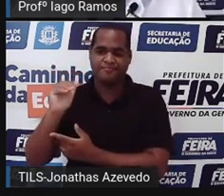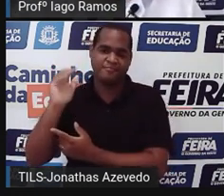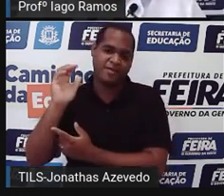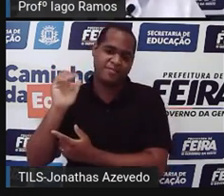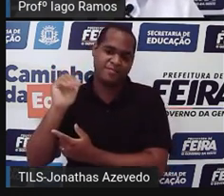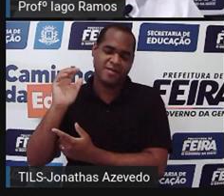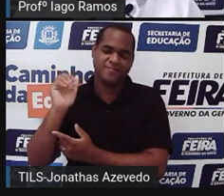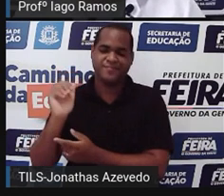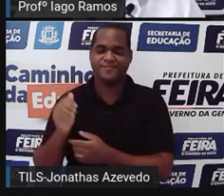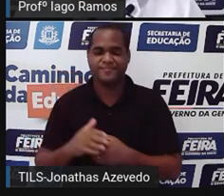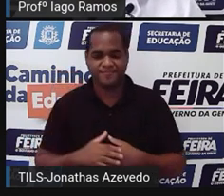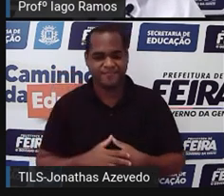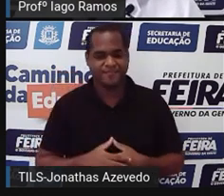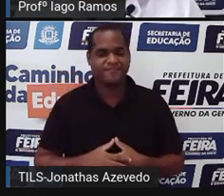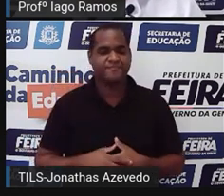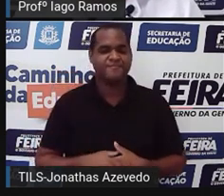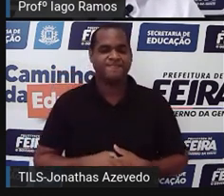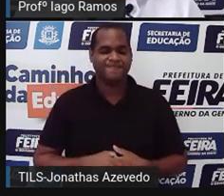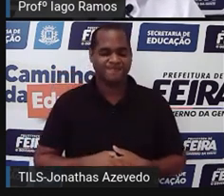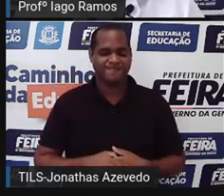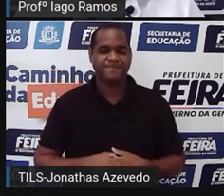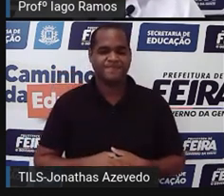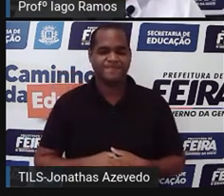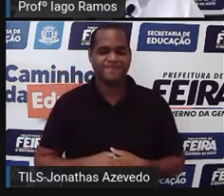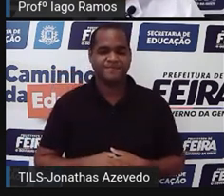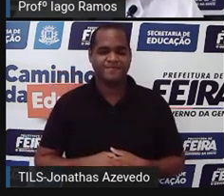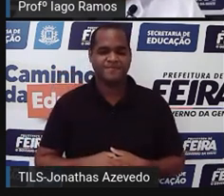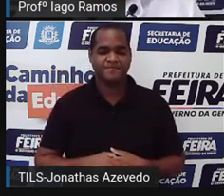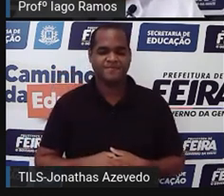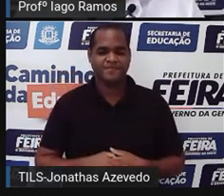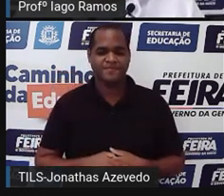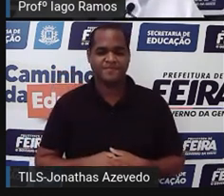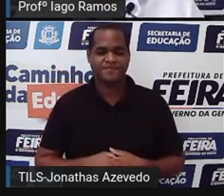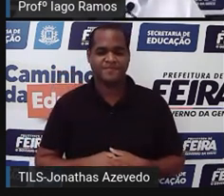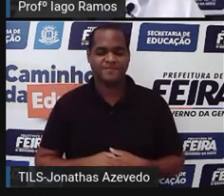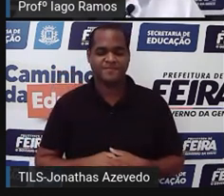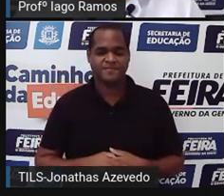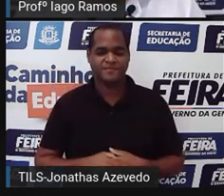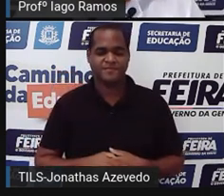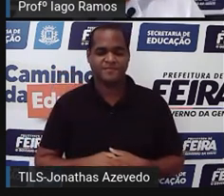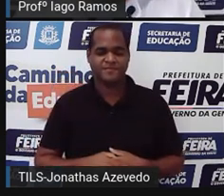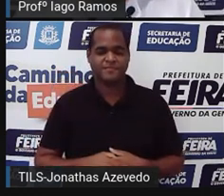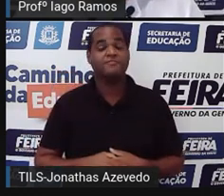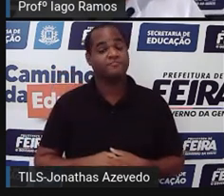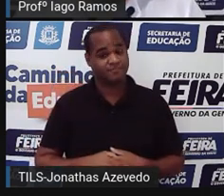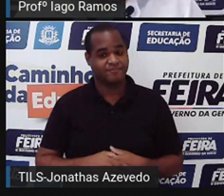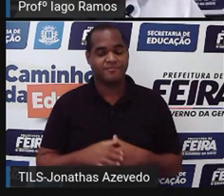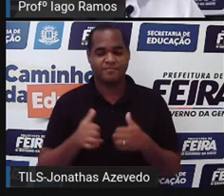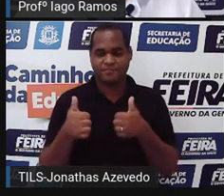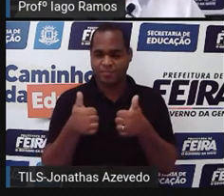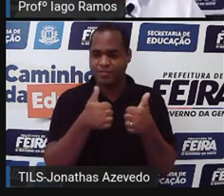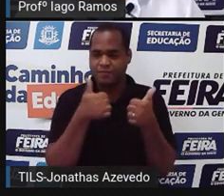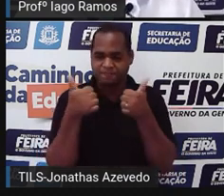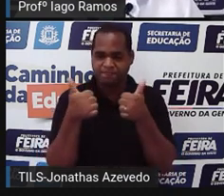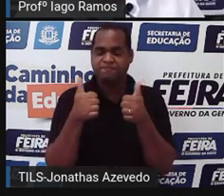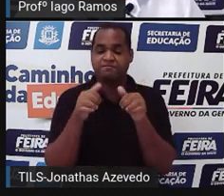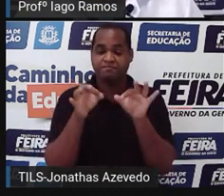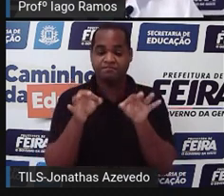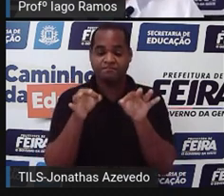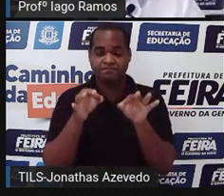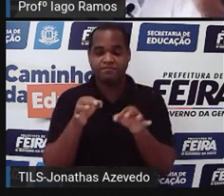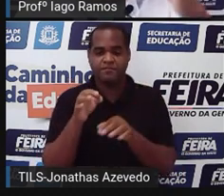mais acima, né? As pessoas da classe A e da classe B, tá bom? Mas,